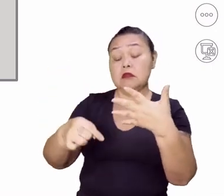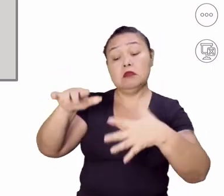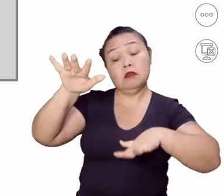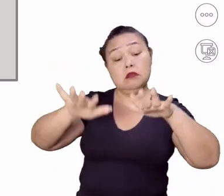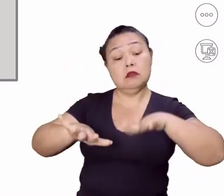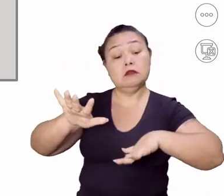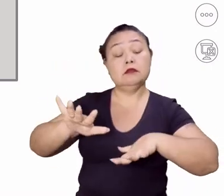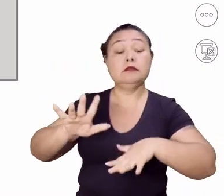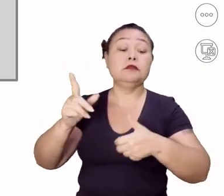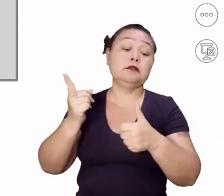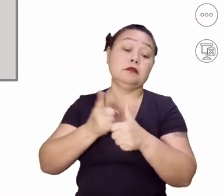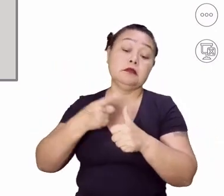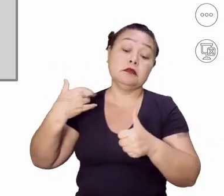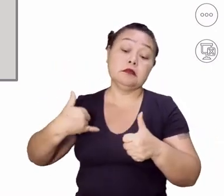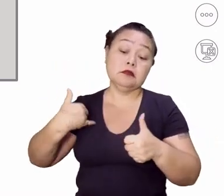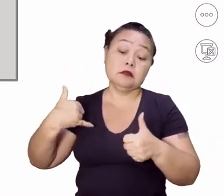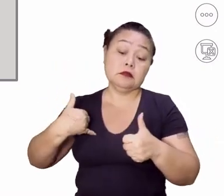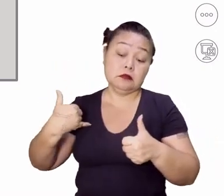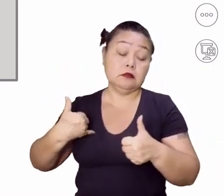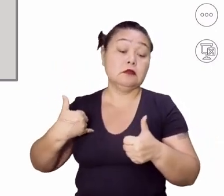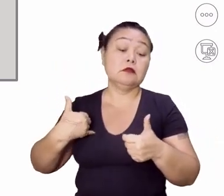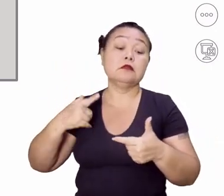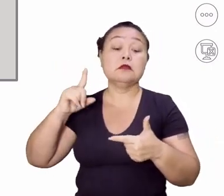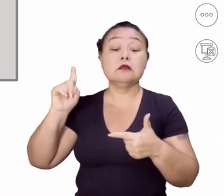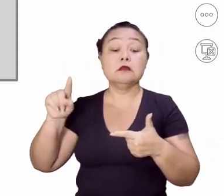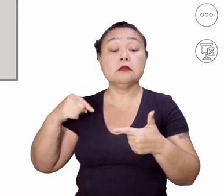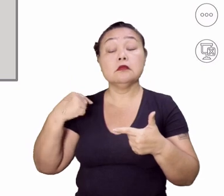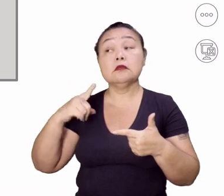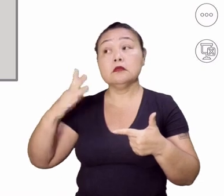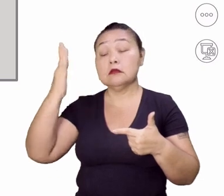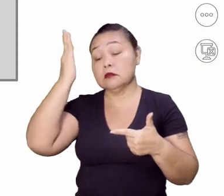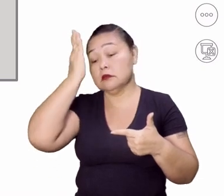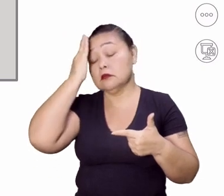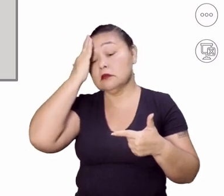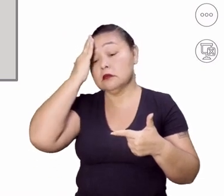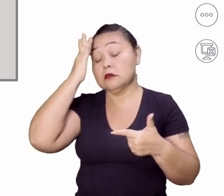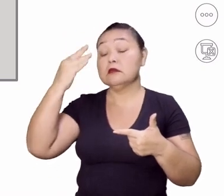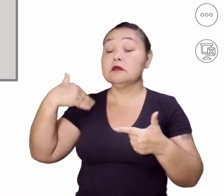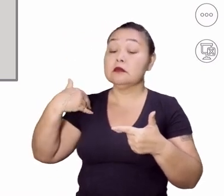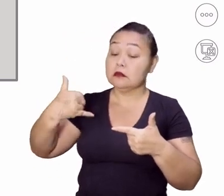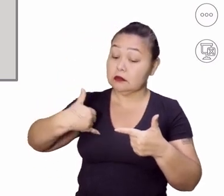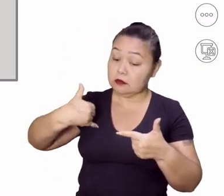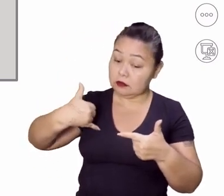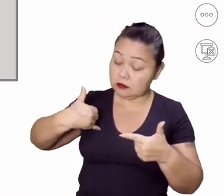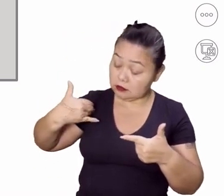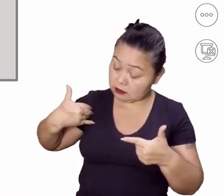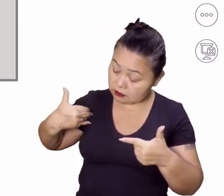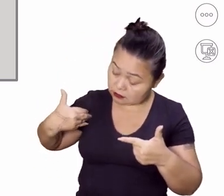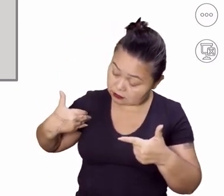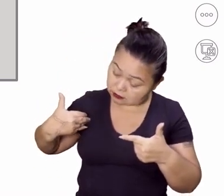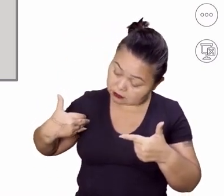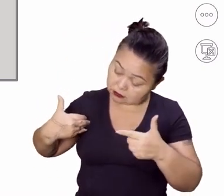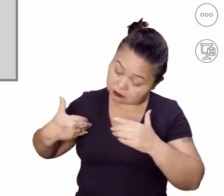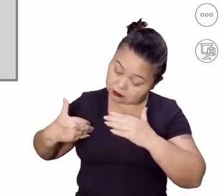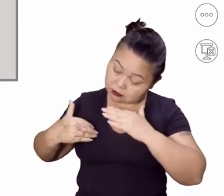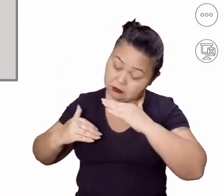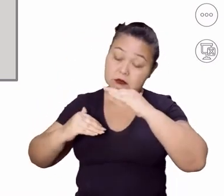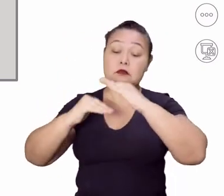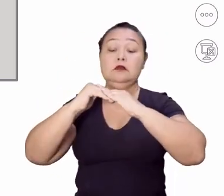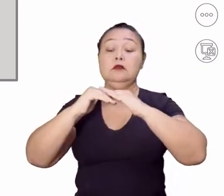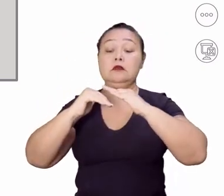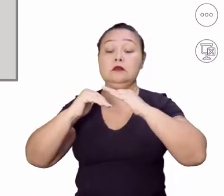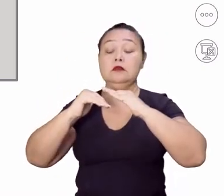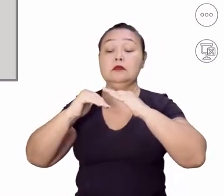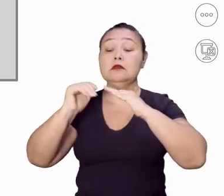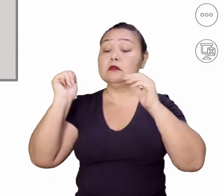E algumas delas são, primeiro, a idade, né? Então, gente sabe que existe uma idade X para você